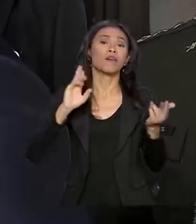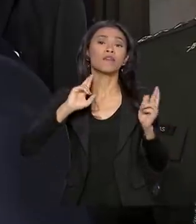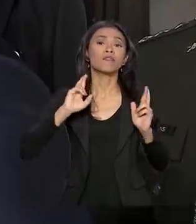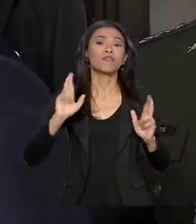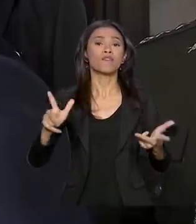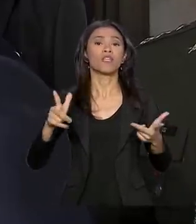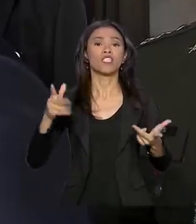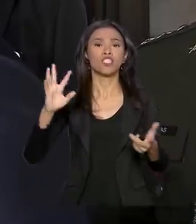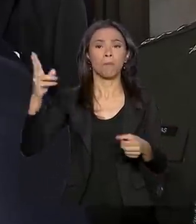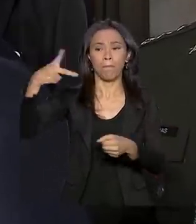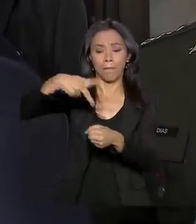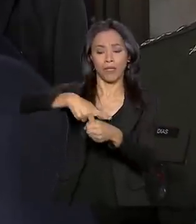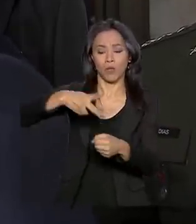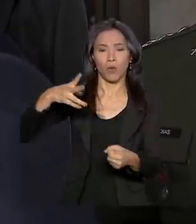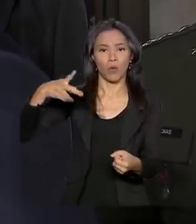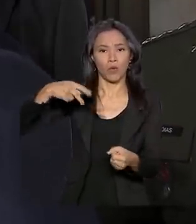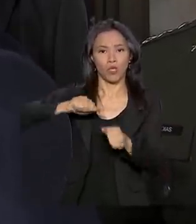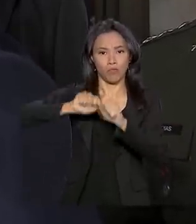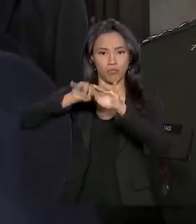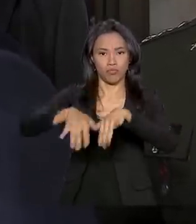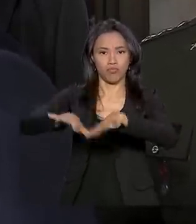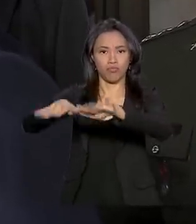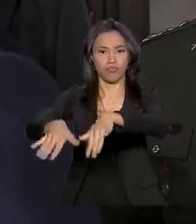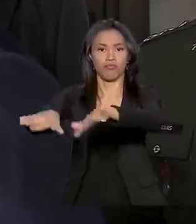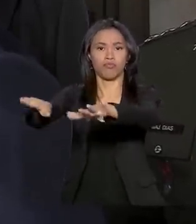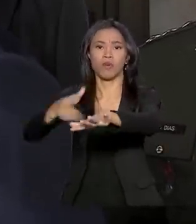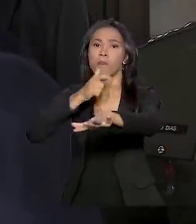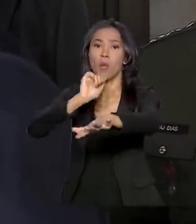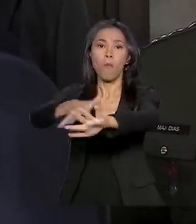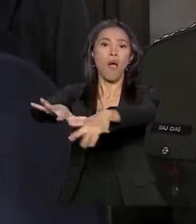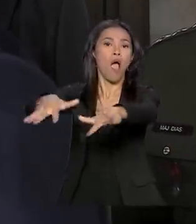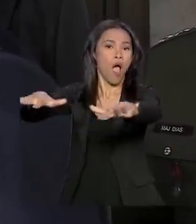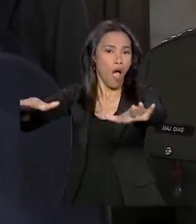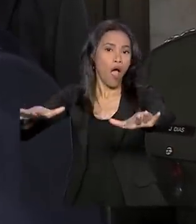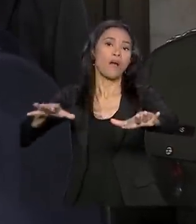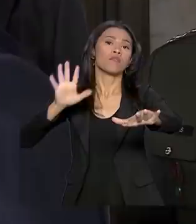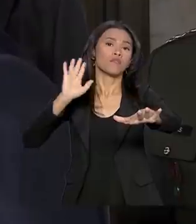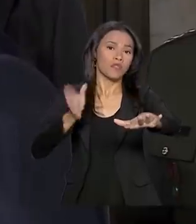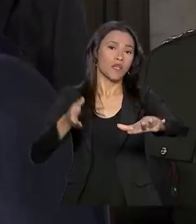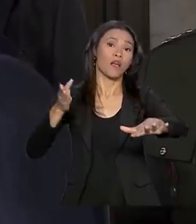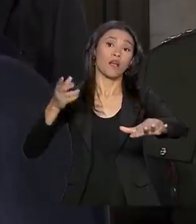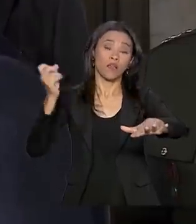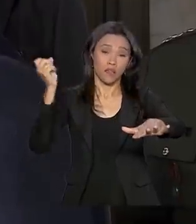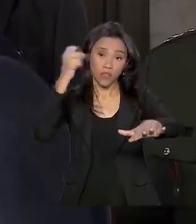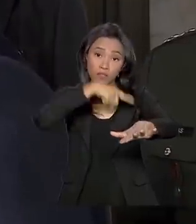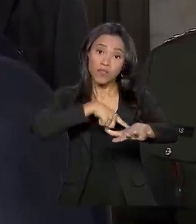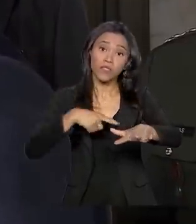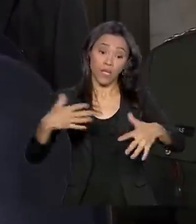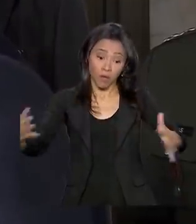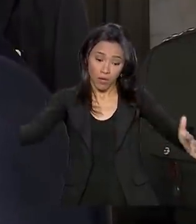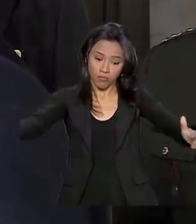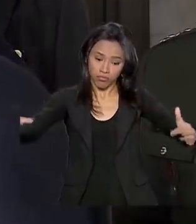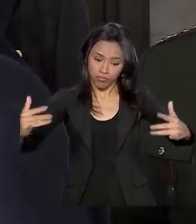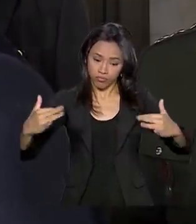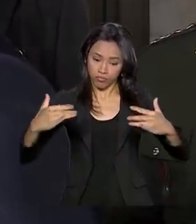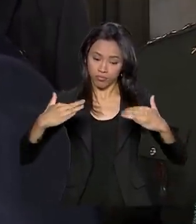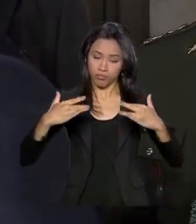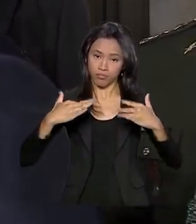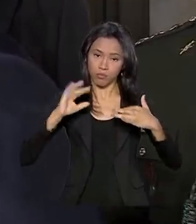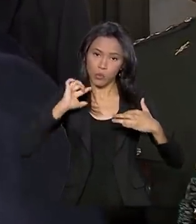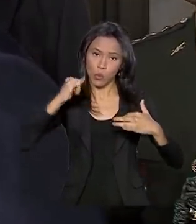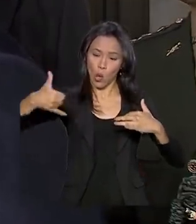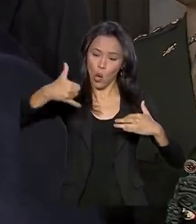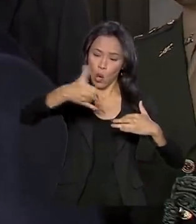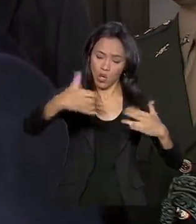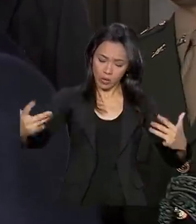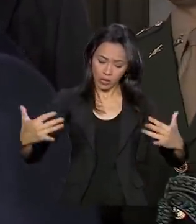manchas de petróleo que avançam pelo mar. As próprias medidas de contenção são complicadas. O máximo que a gente pode fazer hoje é ter